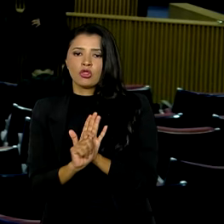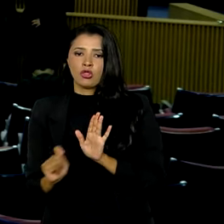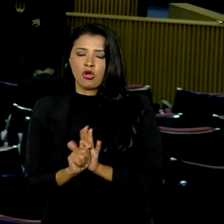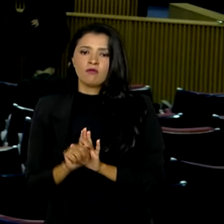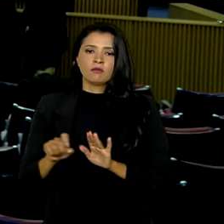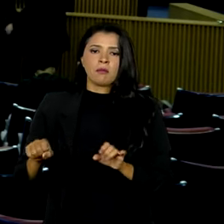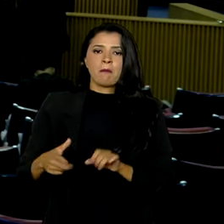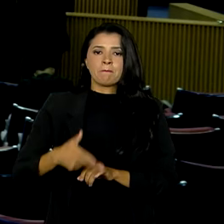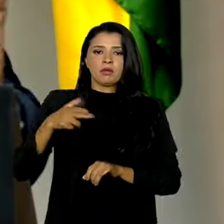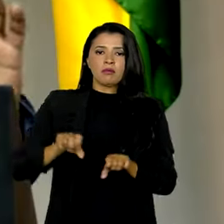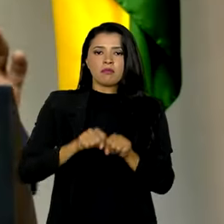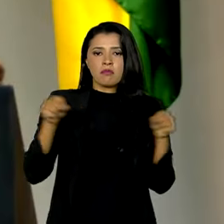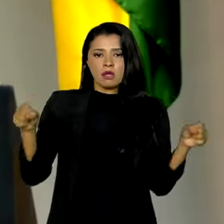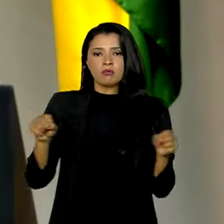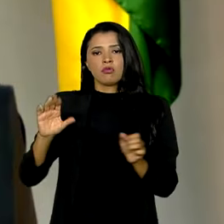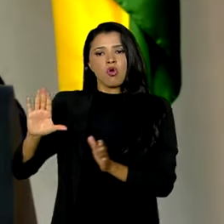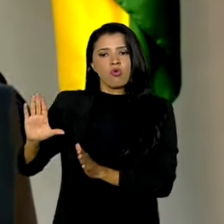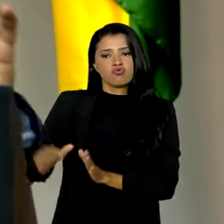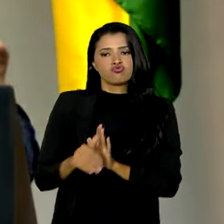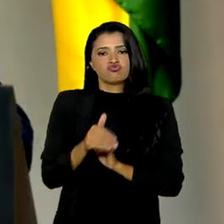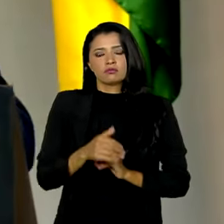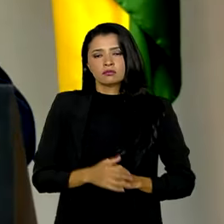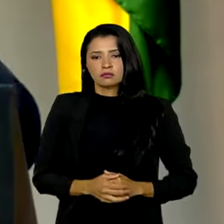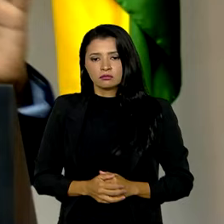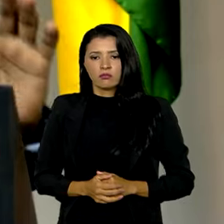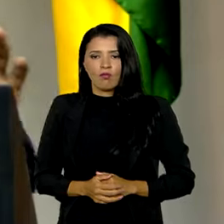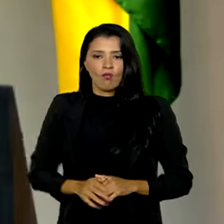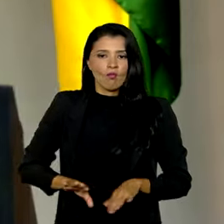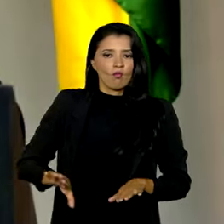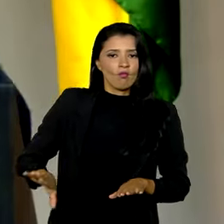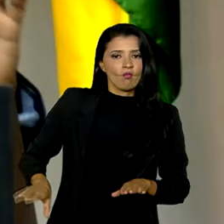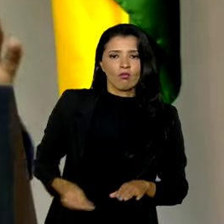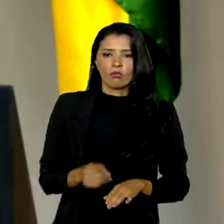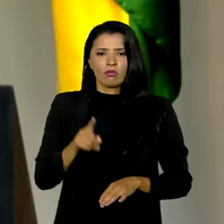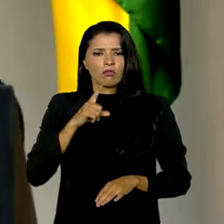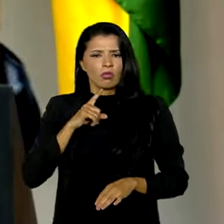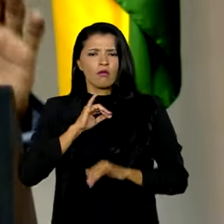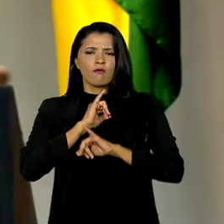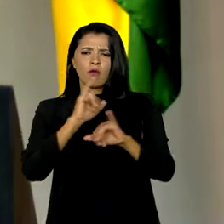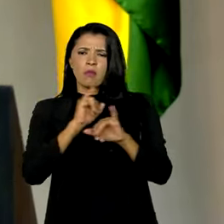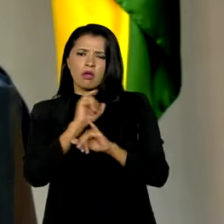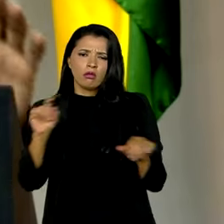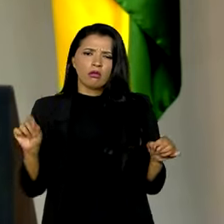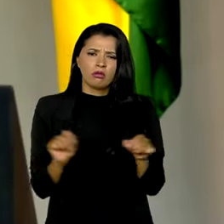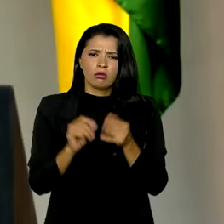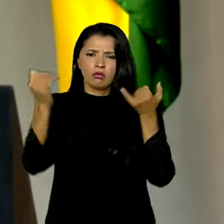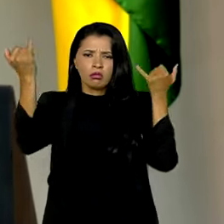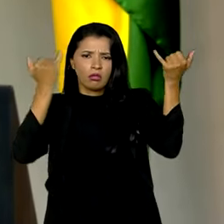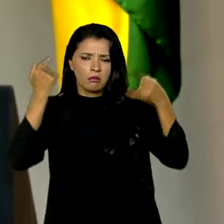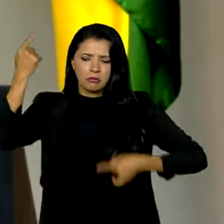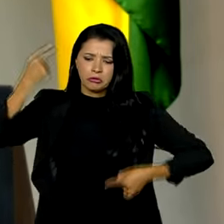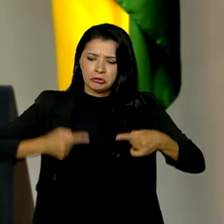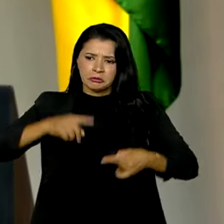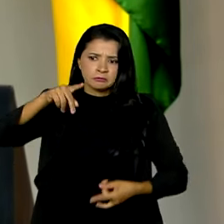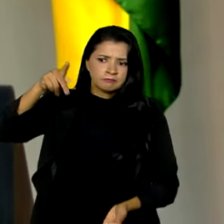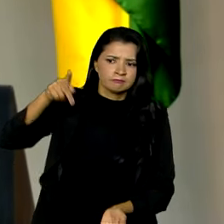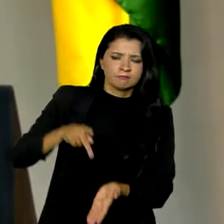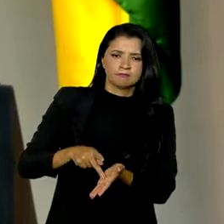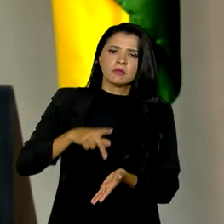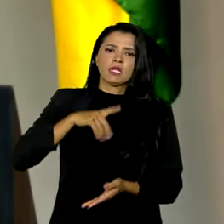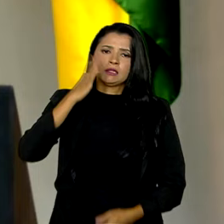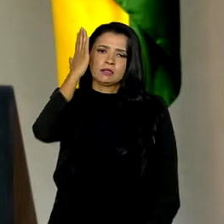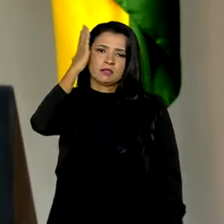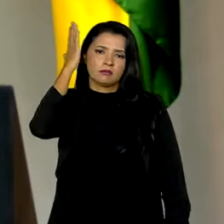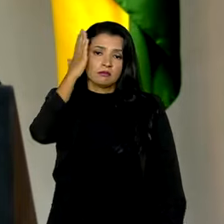homicídio e furto. Nós temos aqui o início para falar de informação, de dados, fazer políticas com evidência. Nós